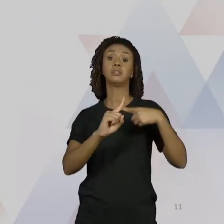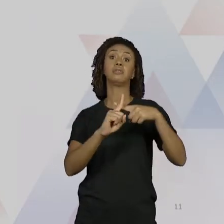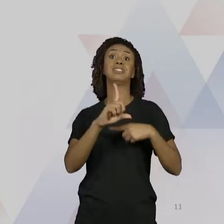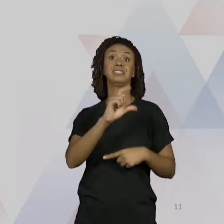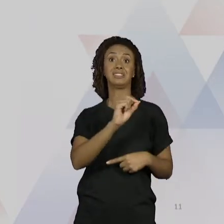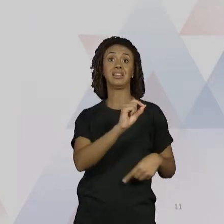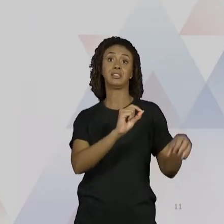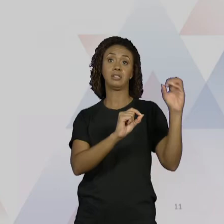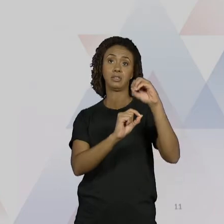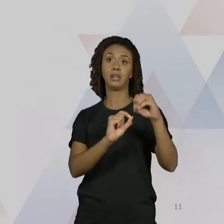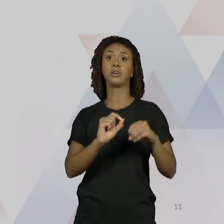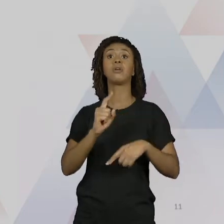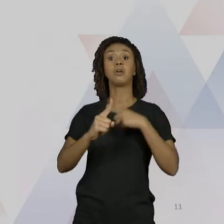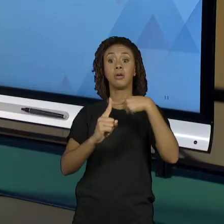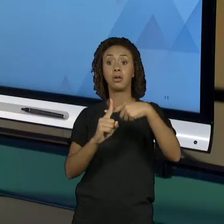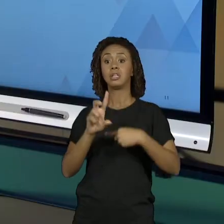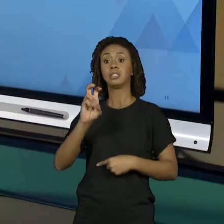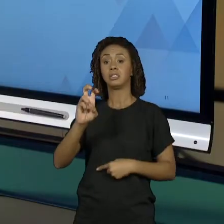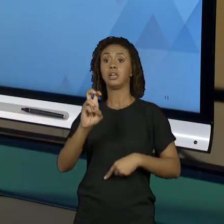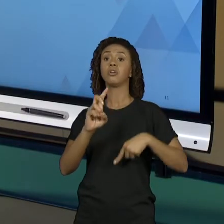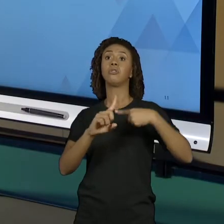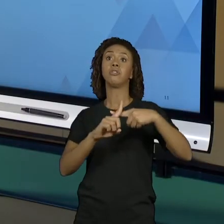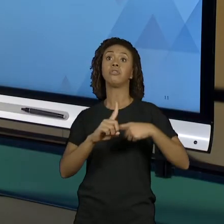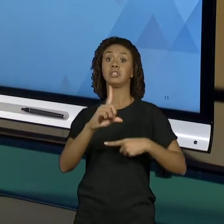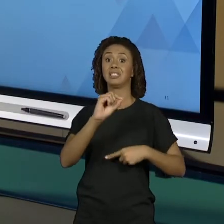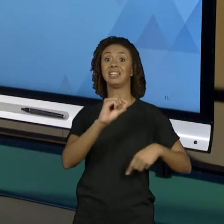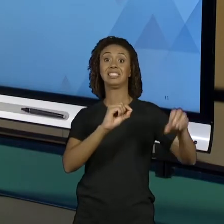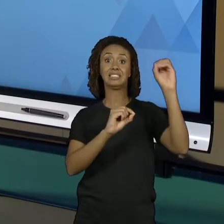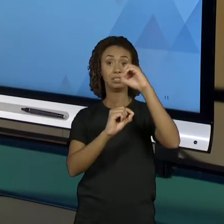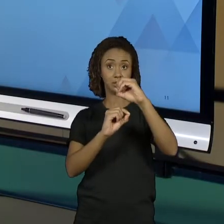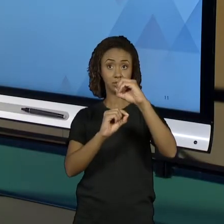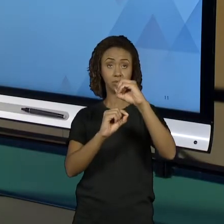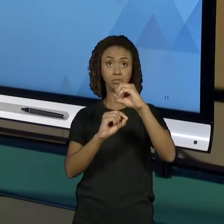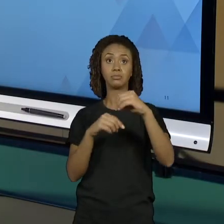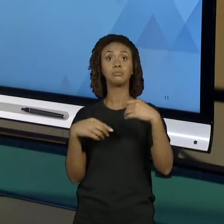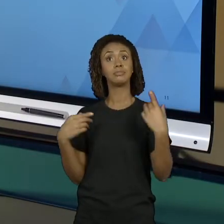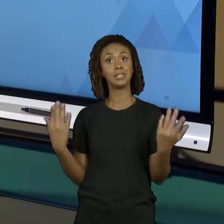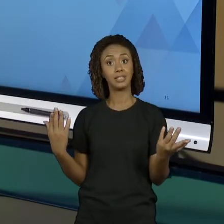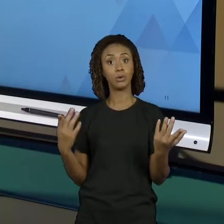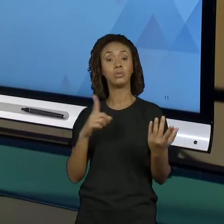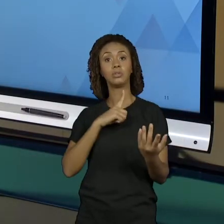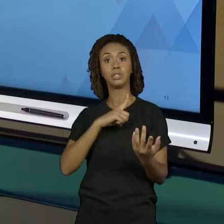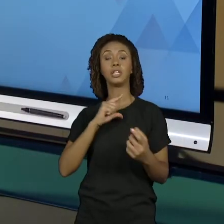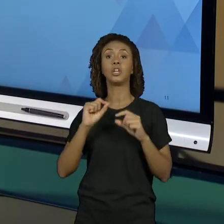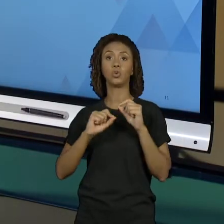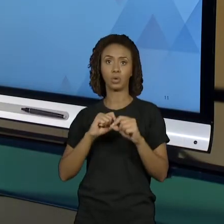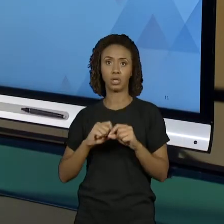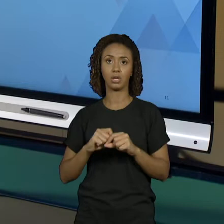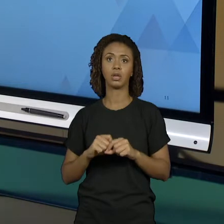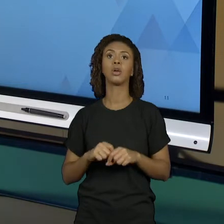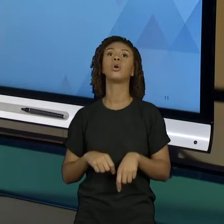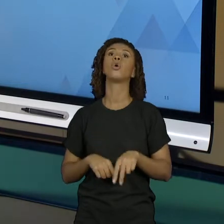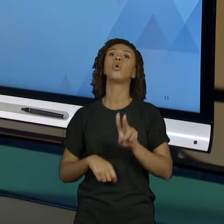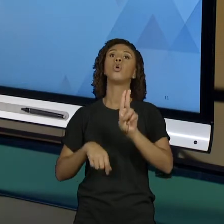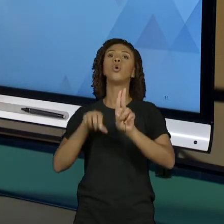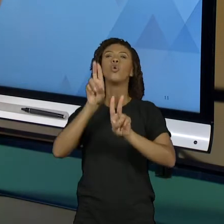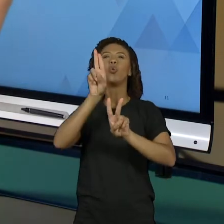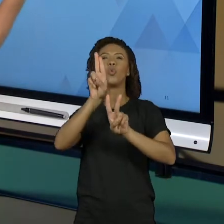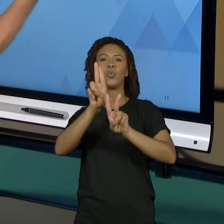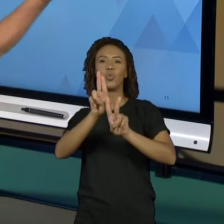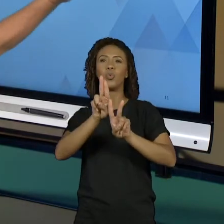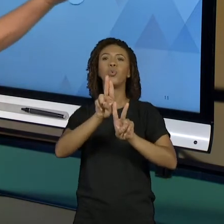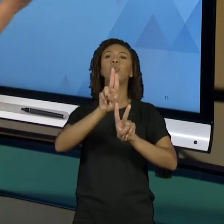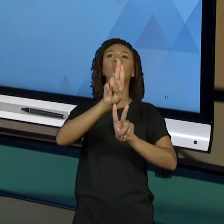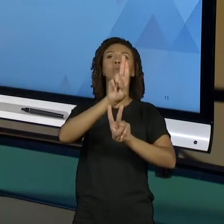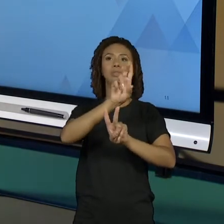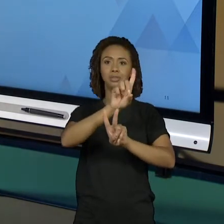0 mais 5 10 elevado a 0 15 né? Então é 5 unidades mais uma dezena. E eu vou ter